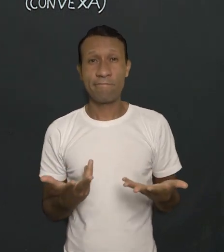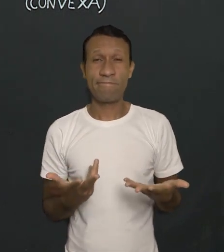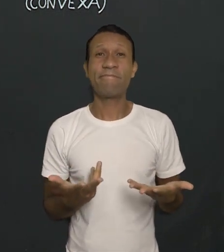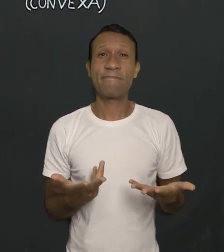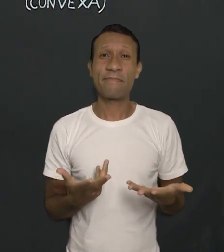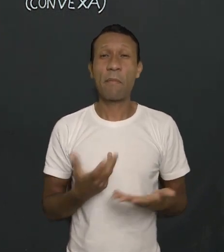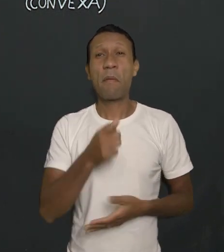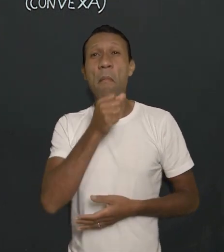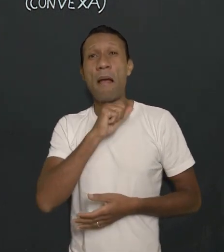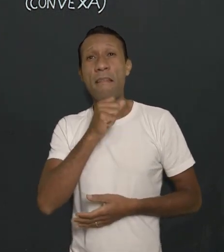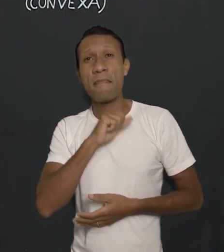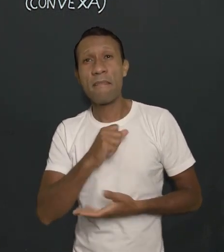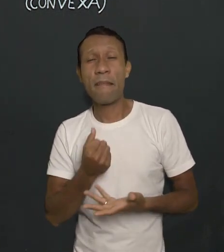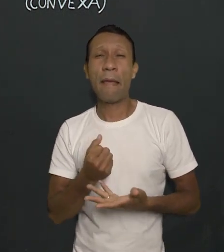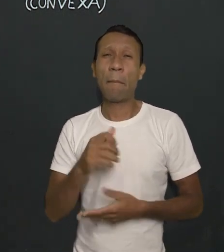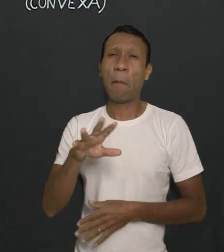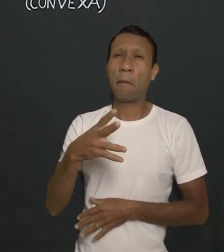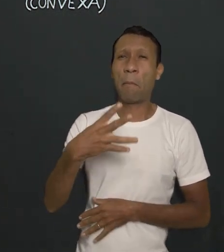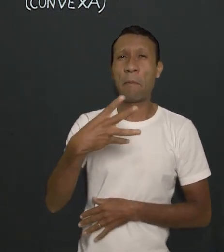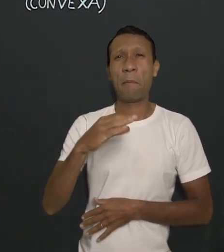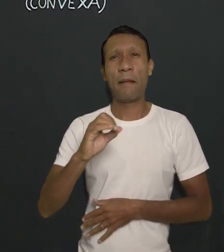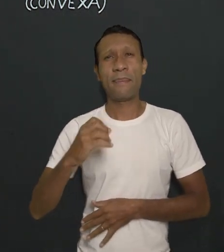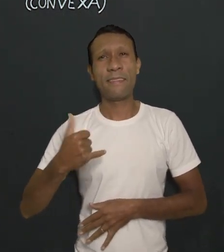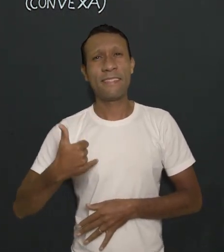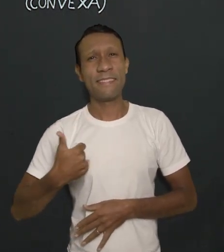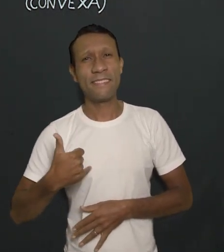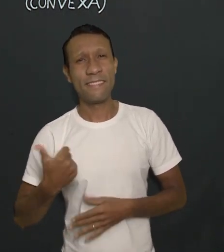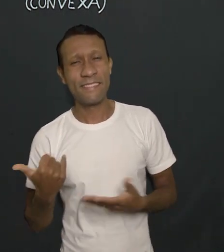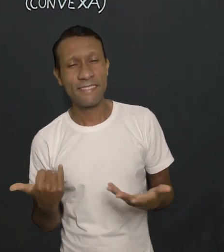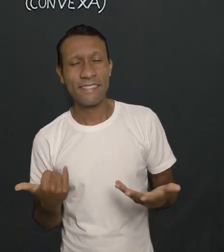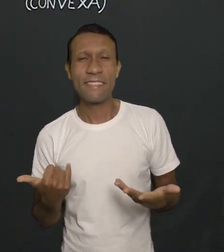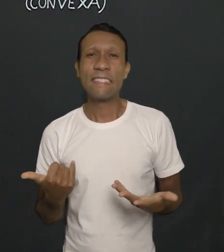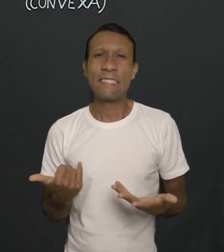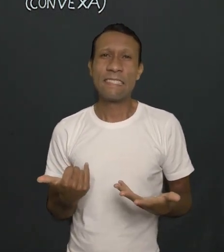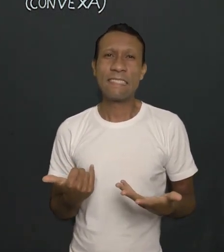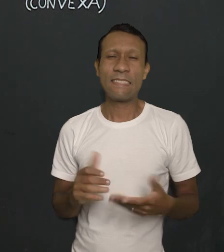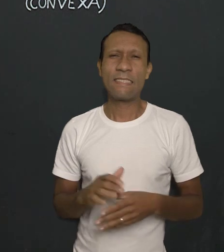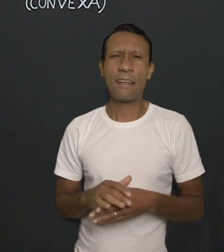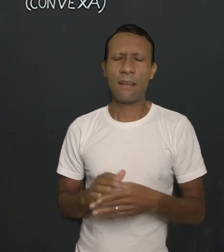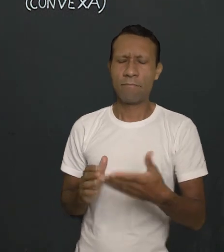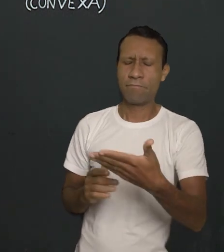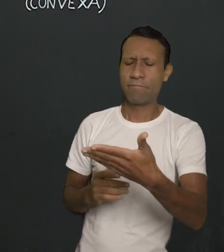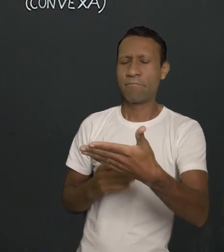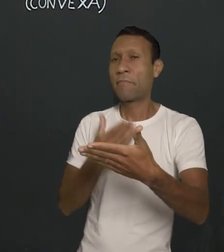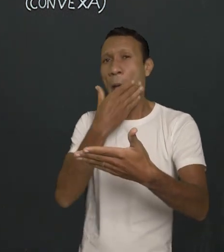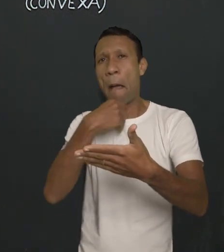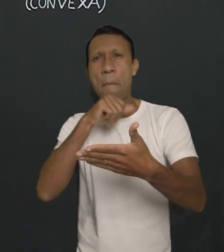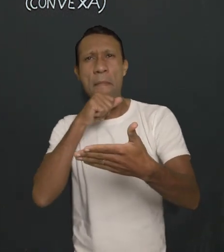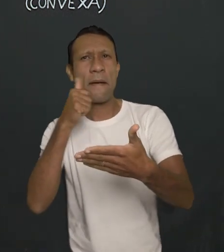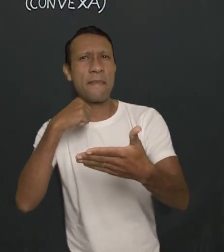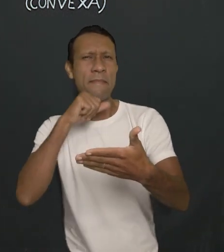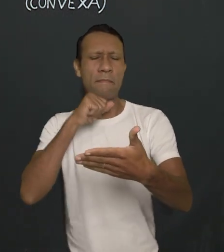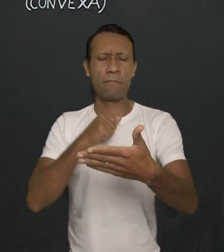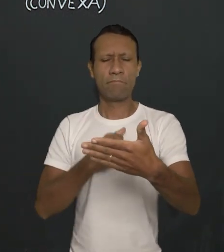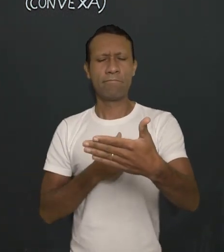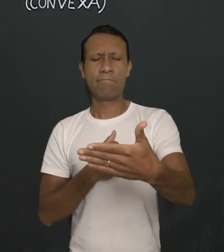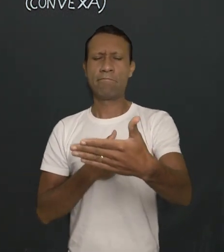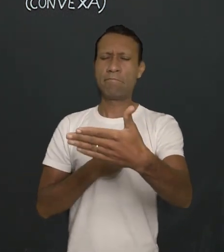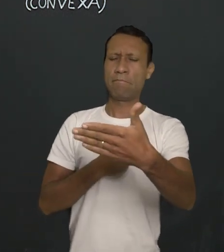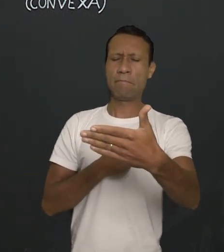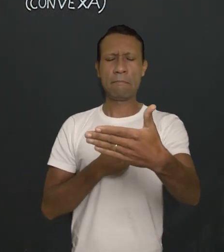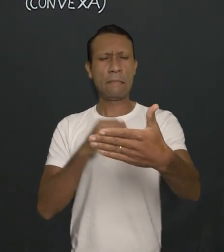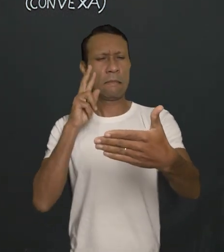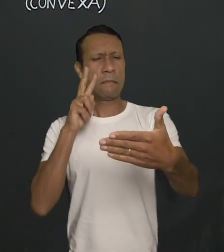Começa com a pessoa que tá mais velha aí, uns 40 anos, aquela coisa da pessoa, sabe assim, já viu? Tua mãe, tua avó tá tentando ler